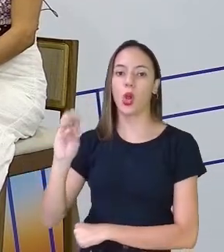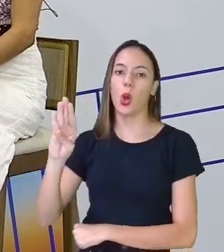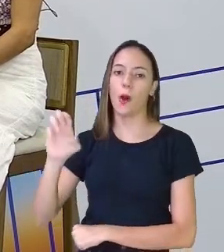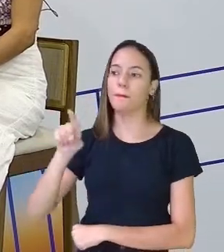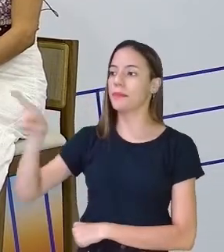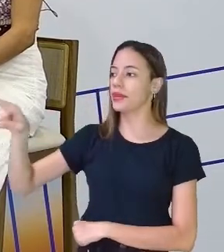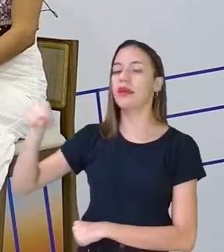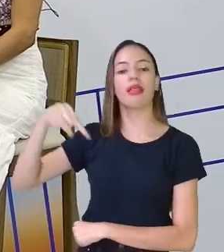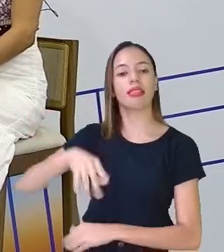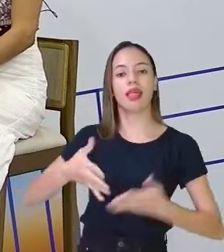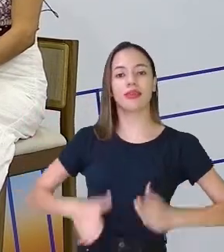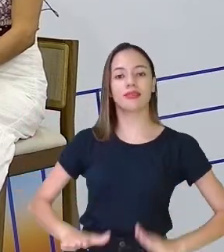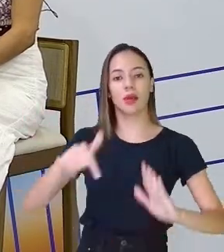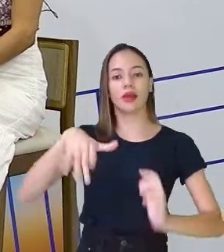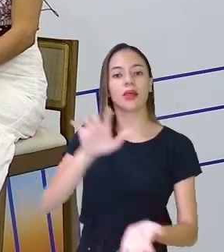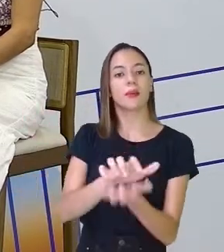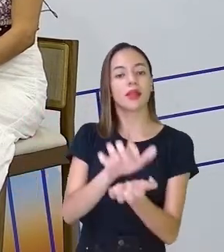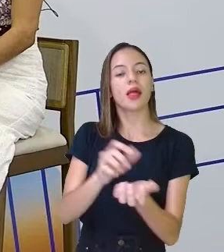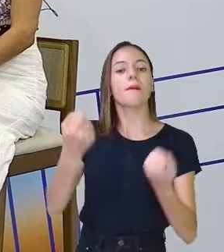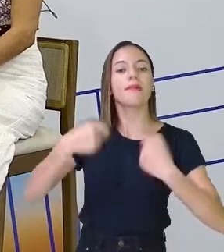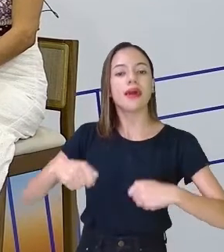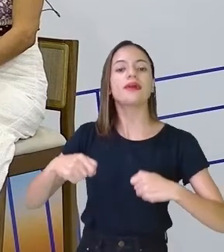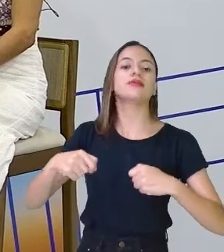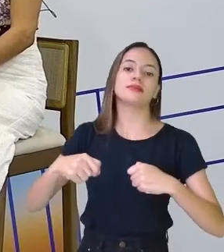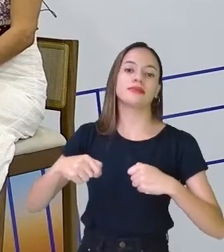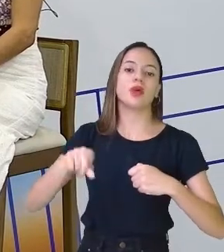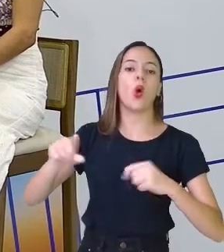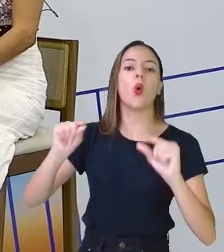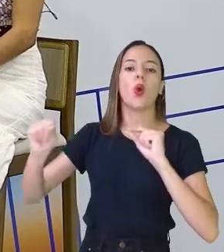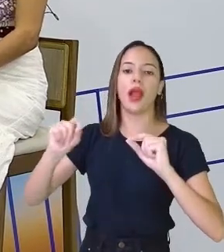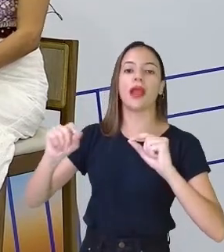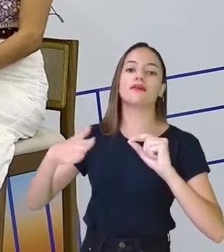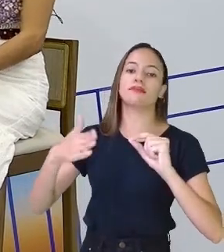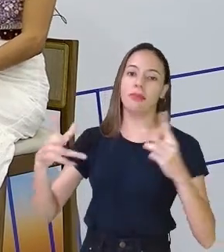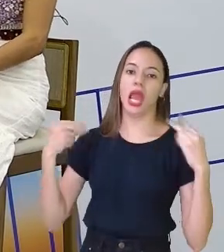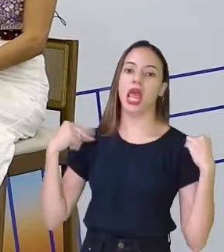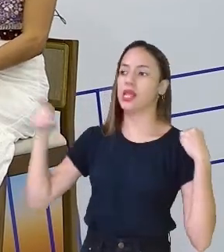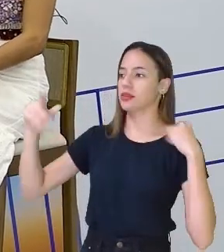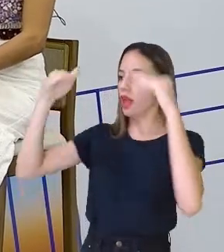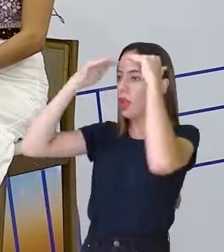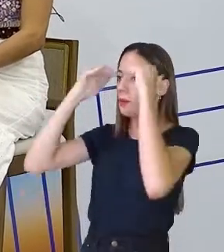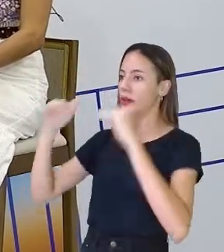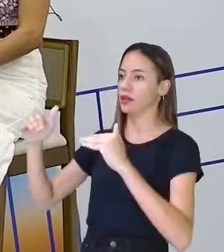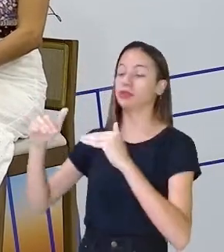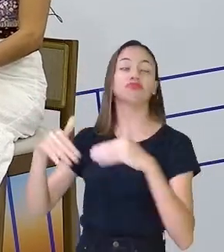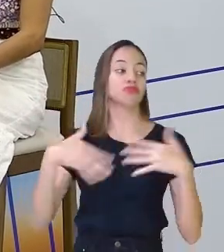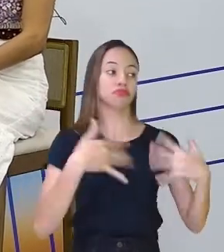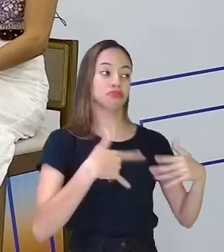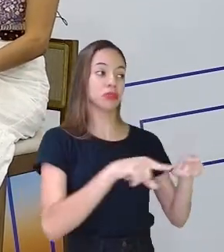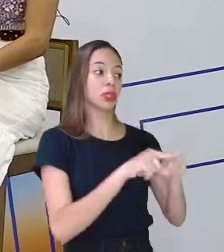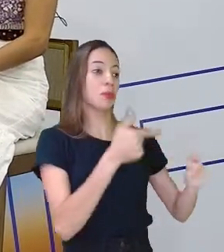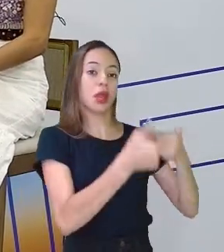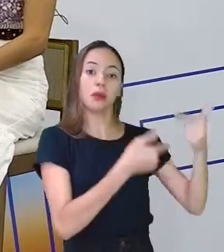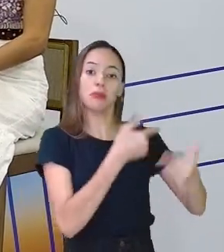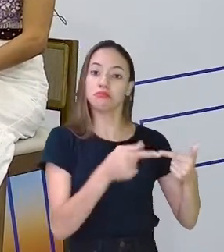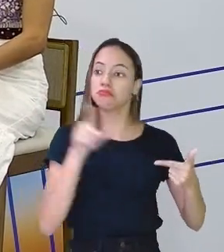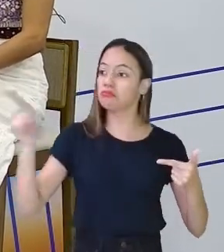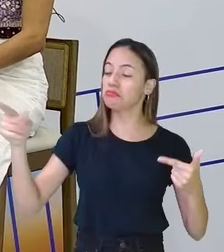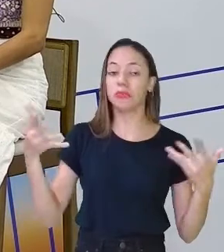pernambucano como nós, que merece o nosso respeito. E todo o reconhecimento aí, esse homem, né, que fez um trabalho tão,